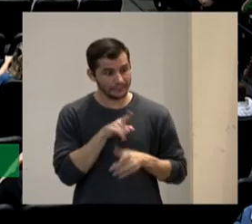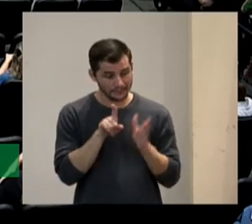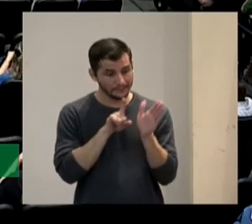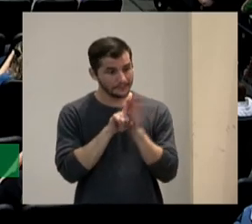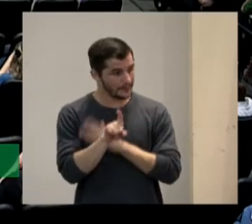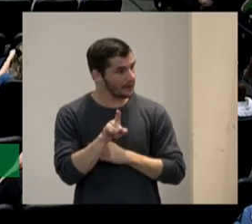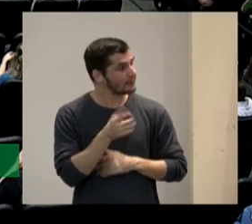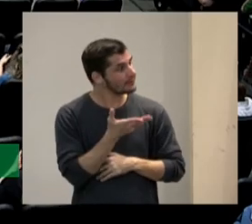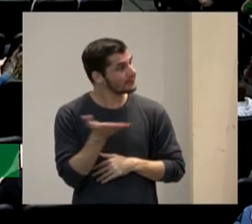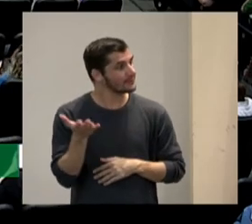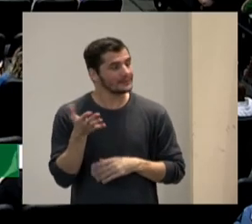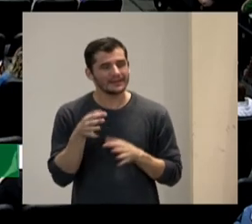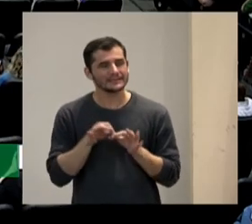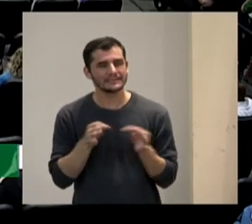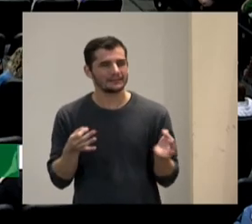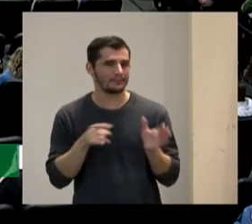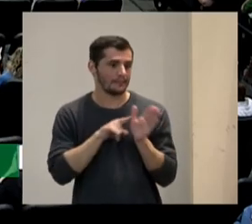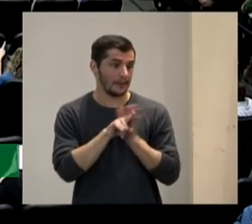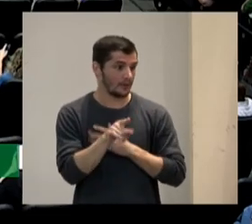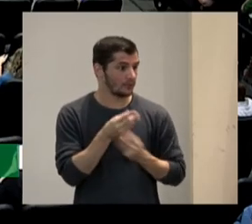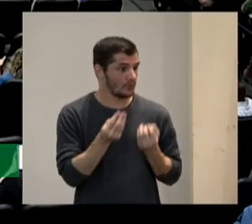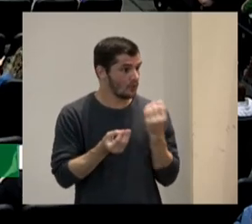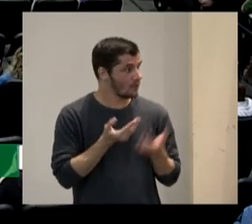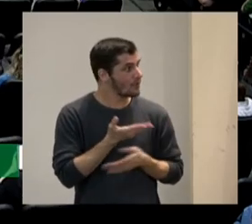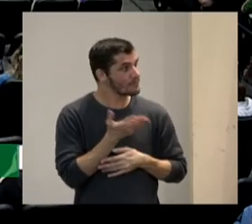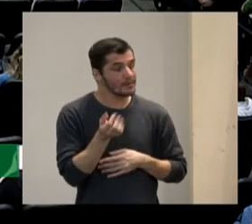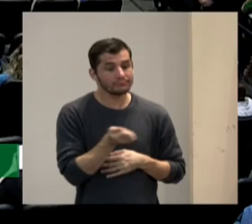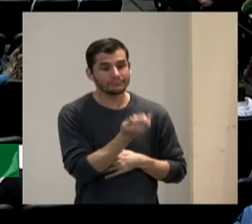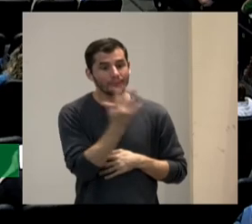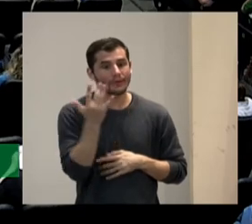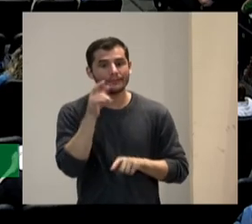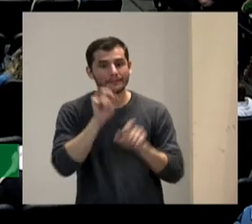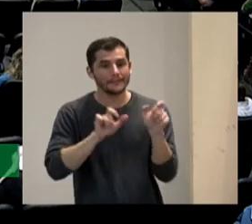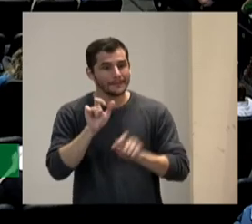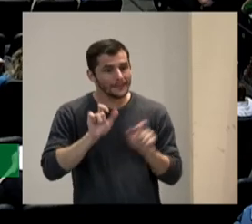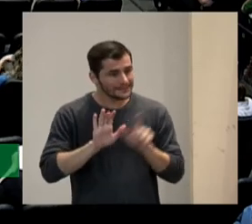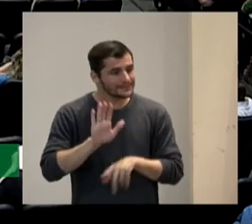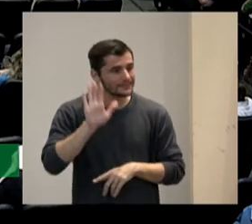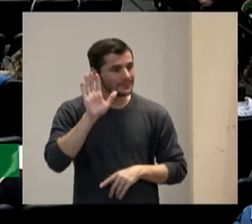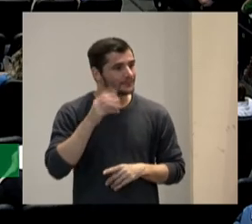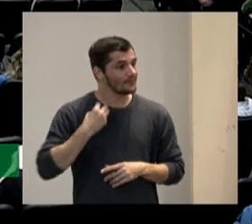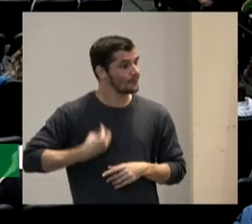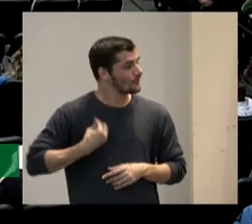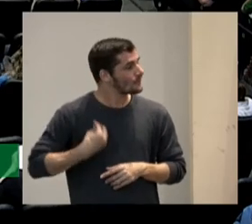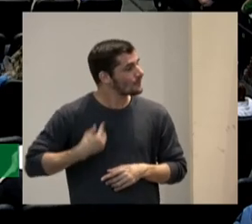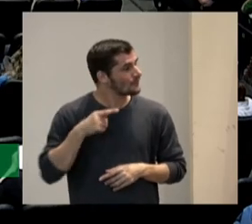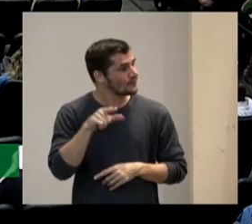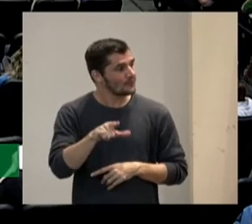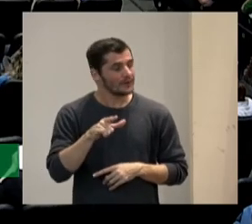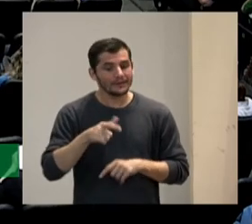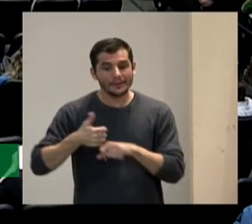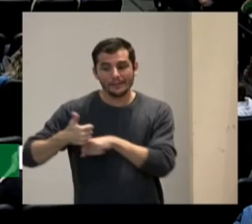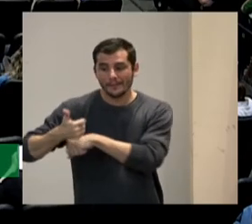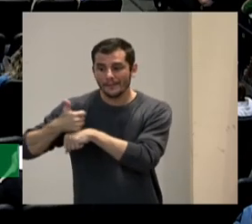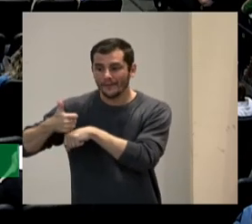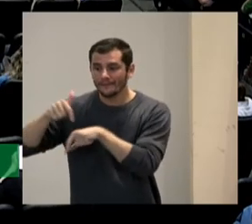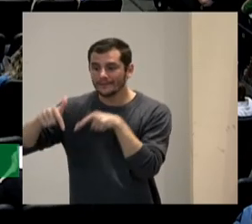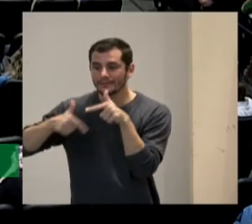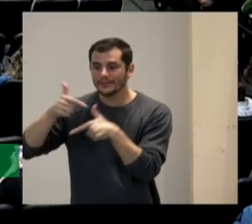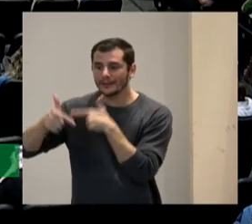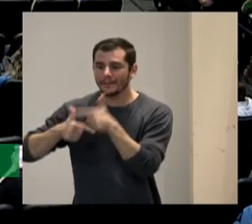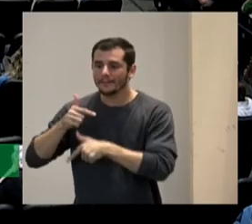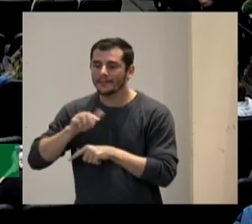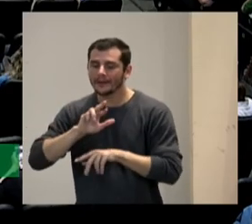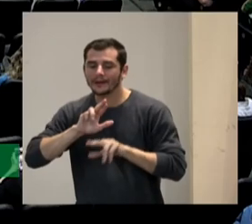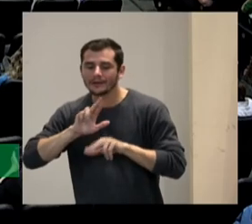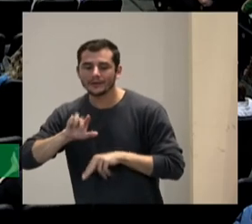muito simples quantos de vocês aqui estão na sua profissão não pela sua mãe